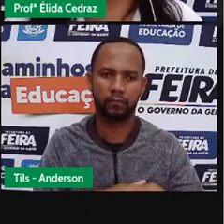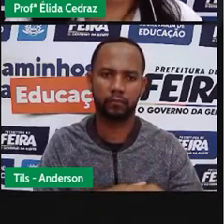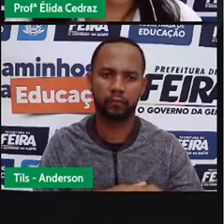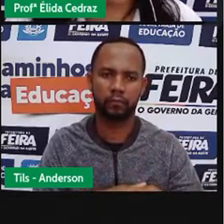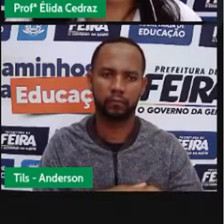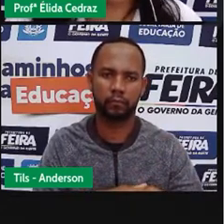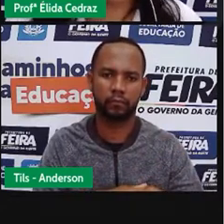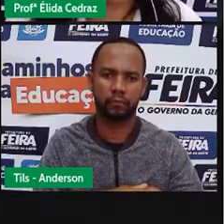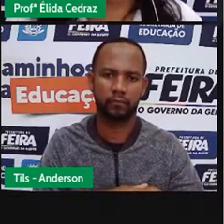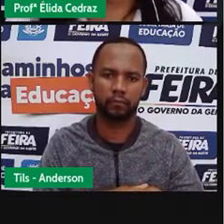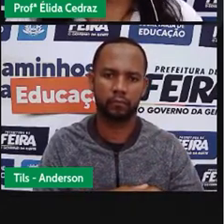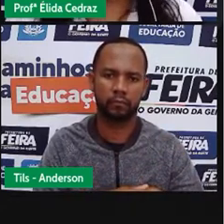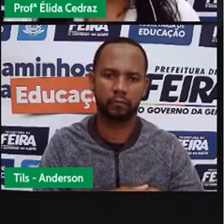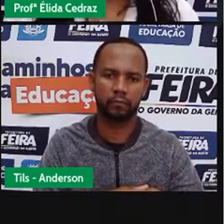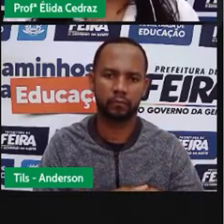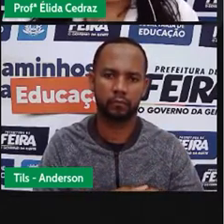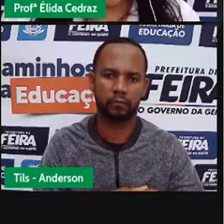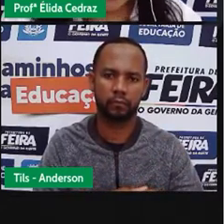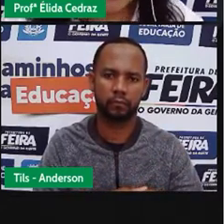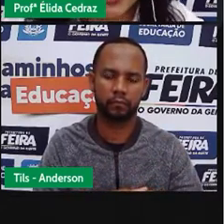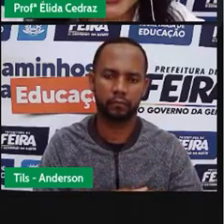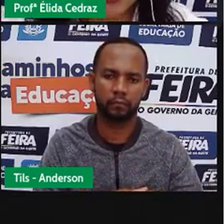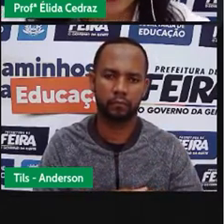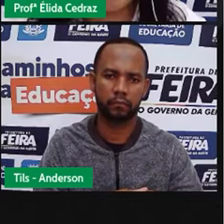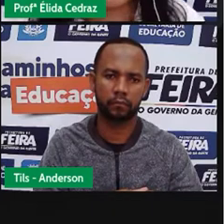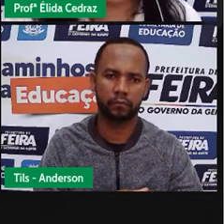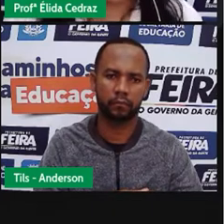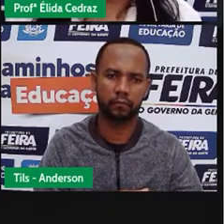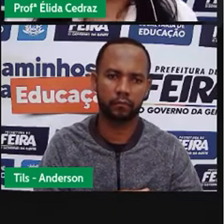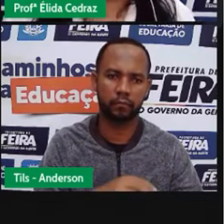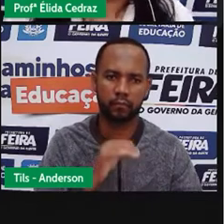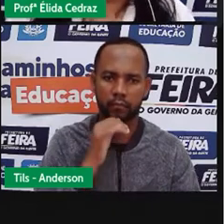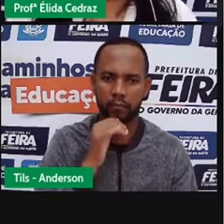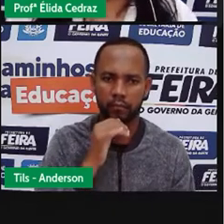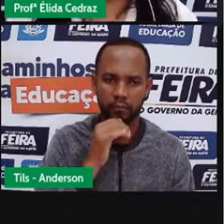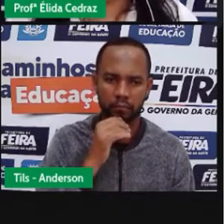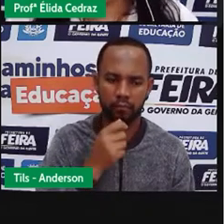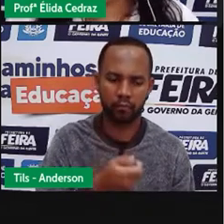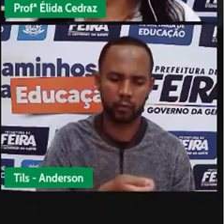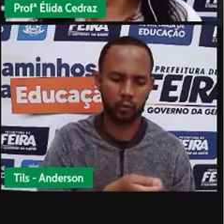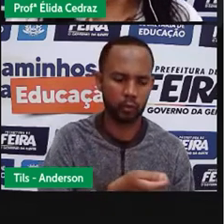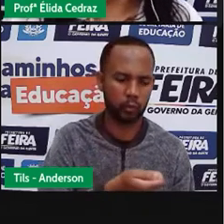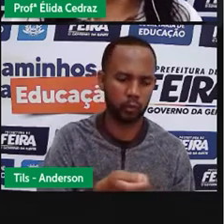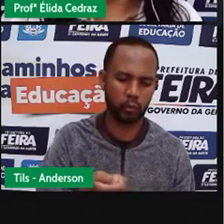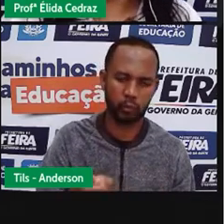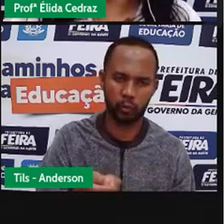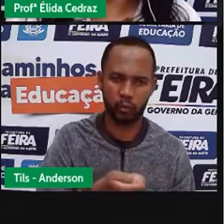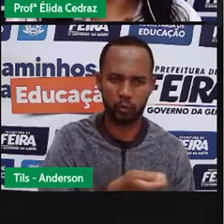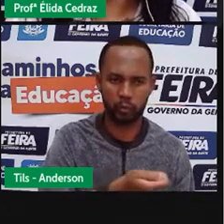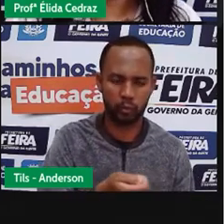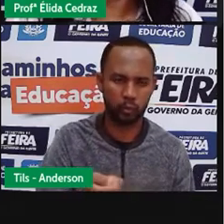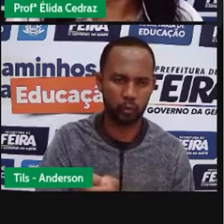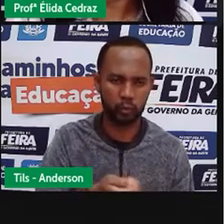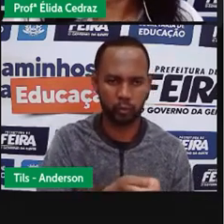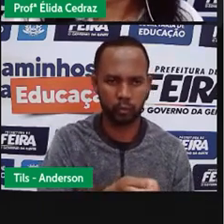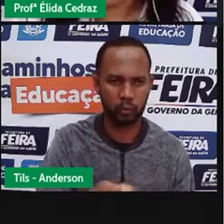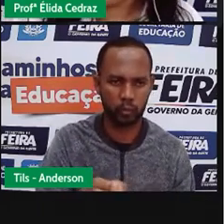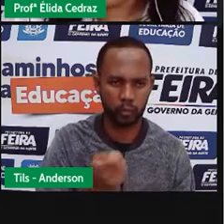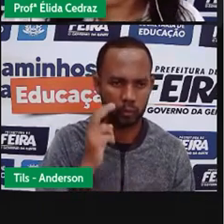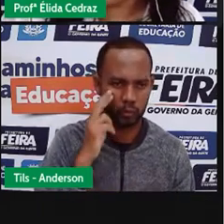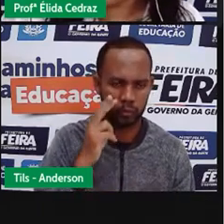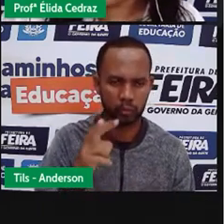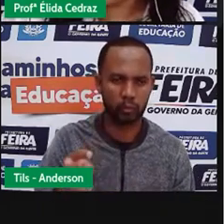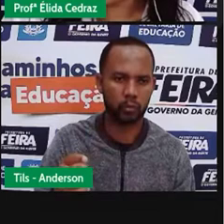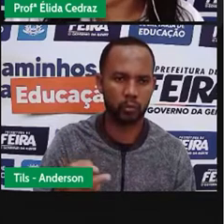com esse mover. Se eu estivesse com uma lanterna bem grande agora e você pudesse notar, eu,